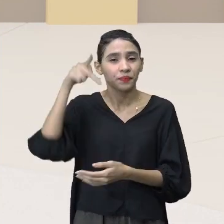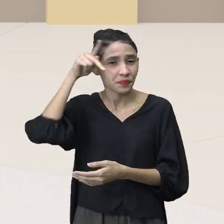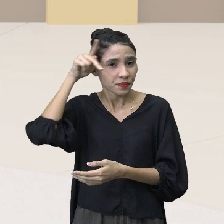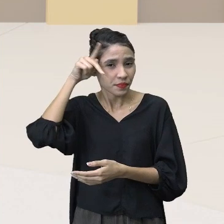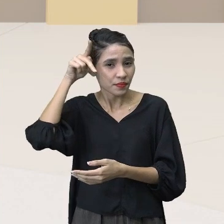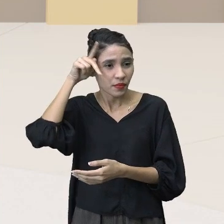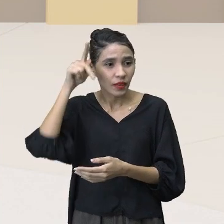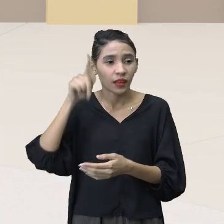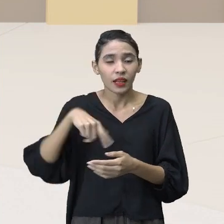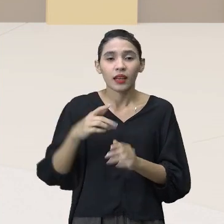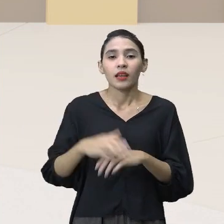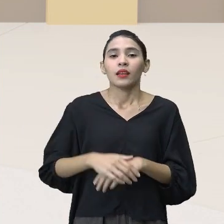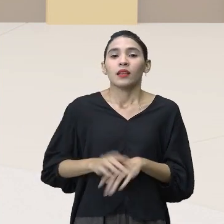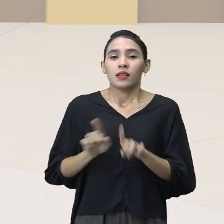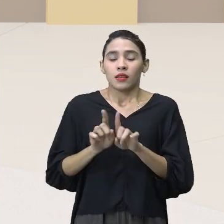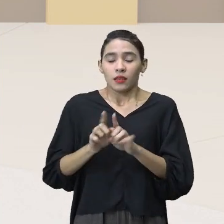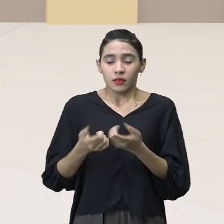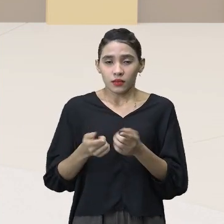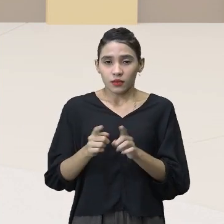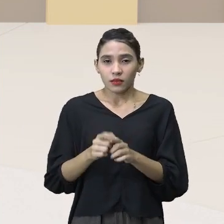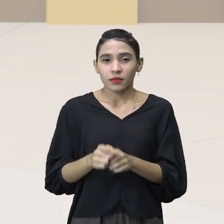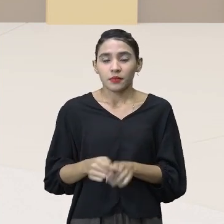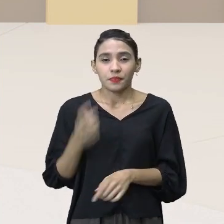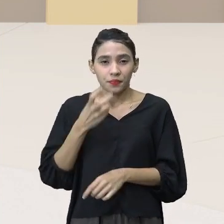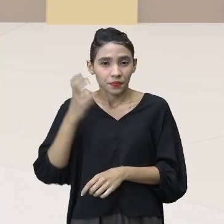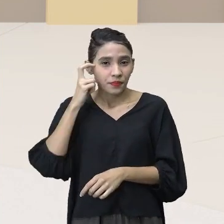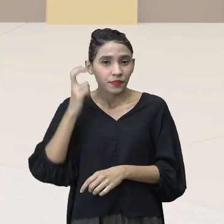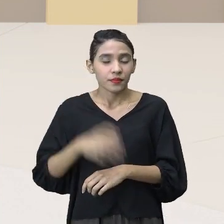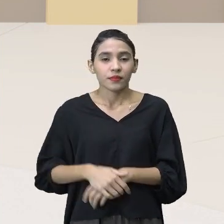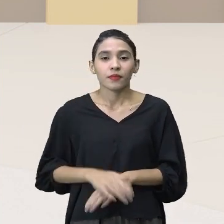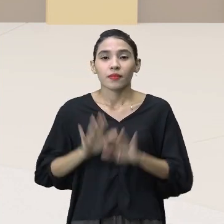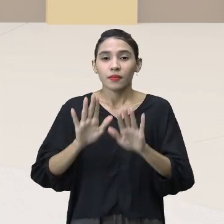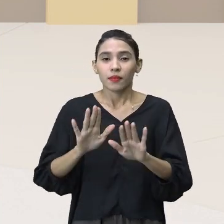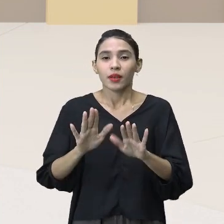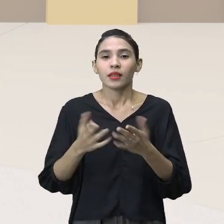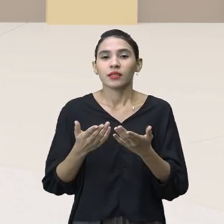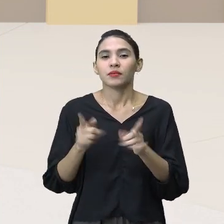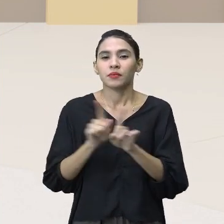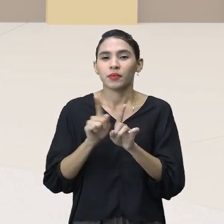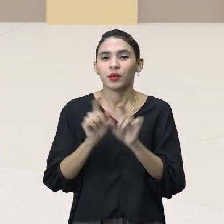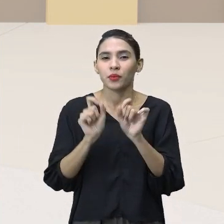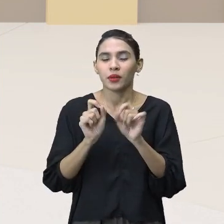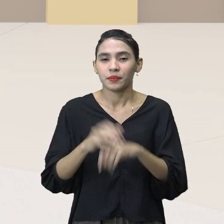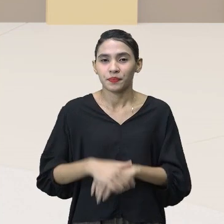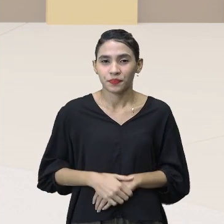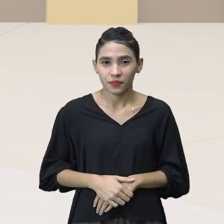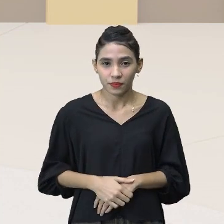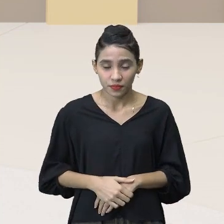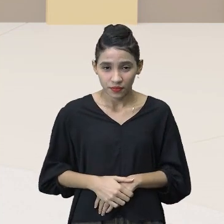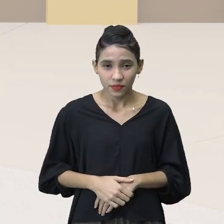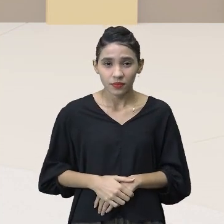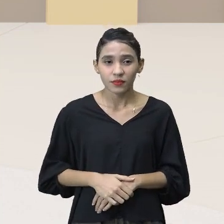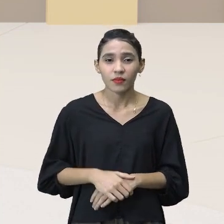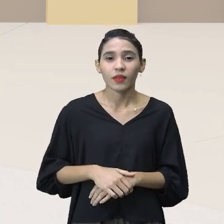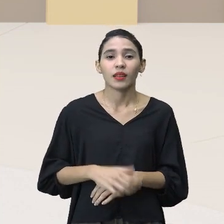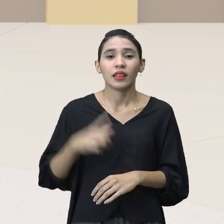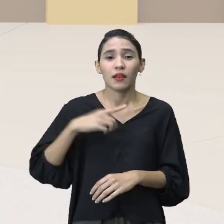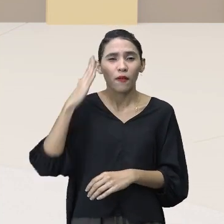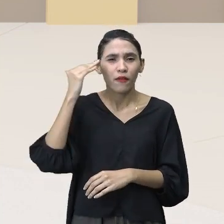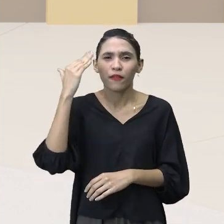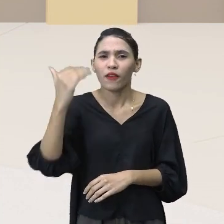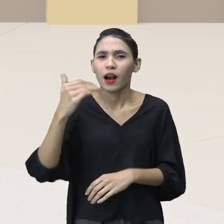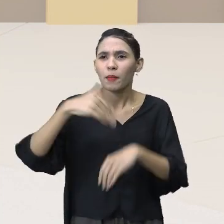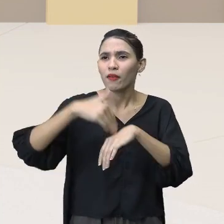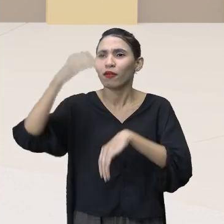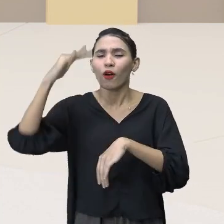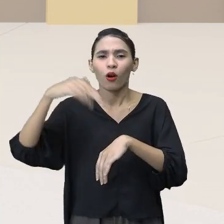manifestação cultural local, né, mas que tem tomado proporções aí, ganhado o mundo, né, afora,